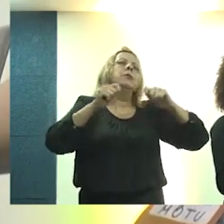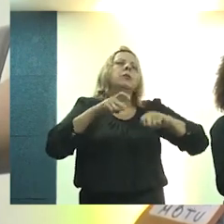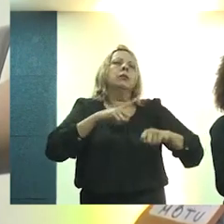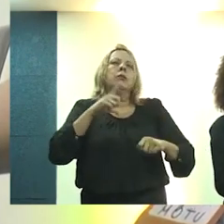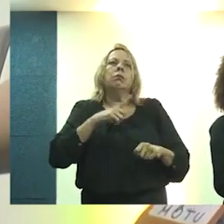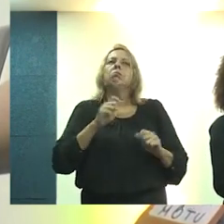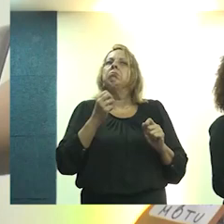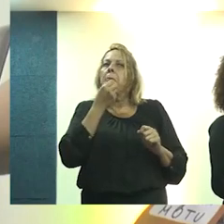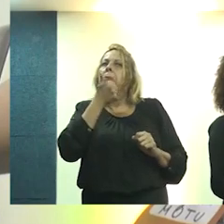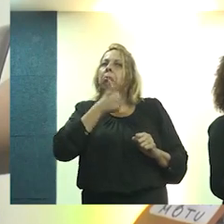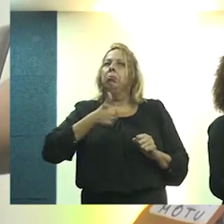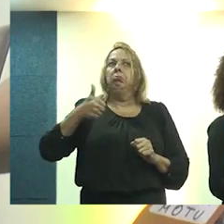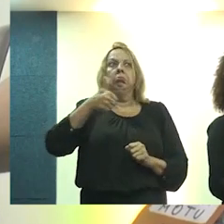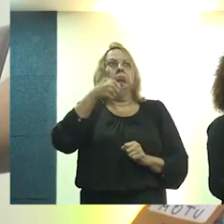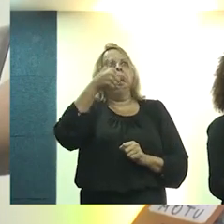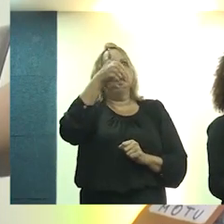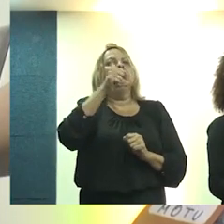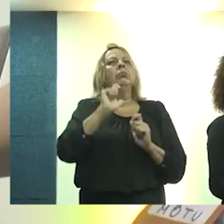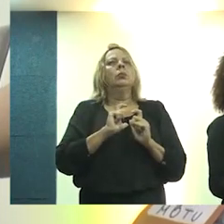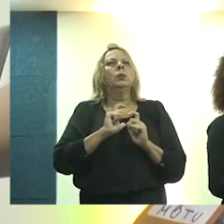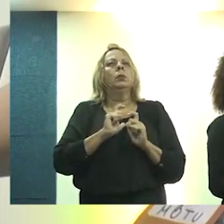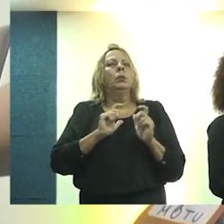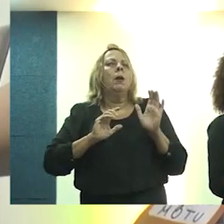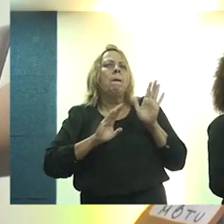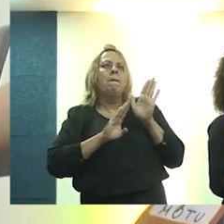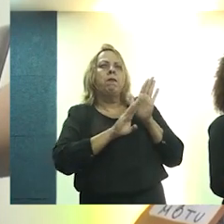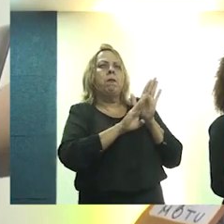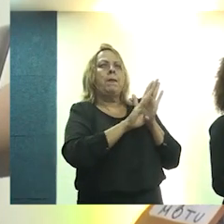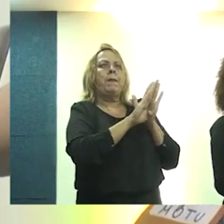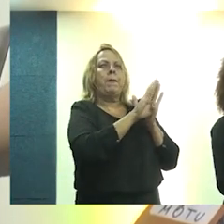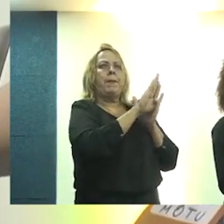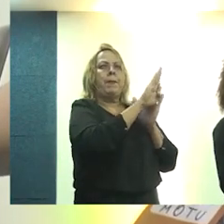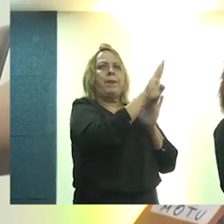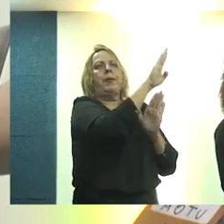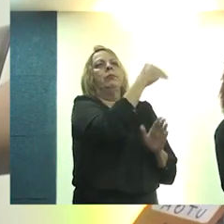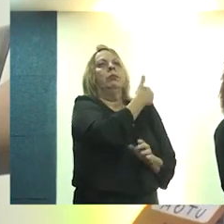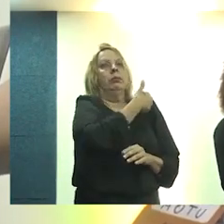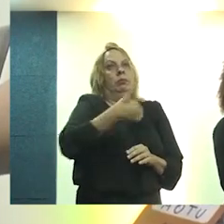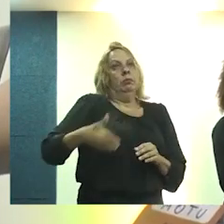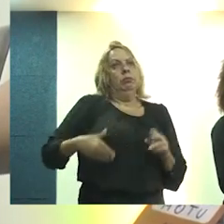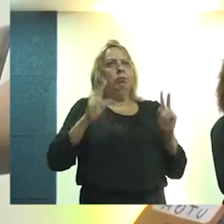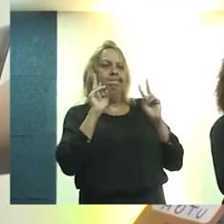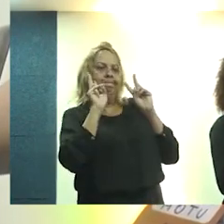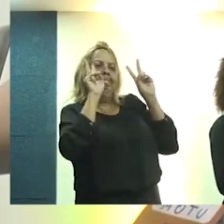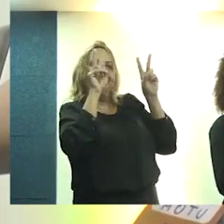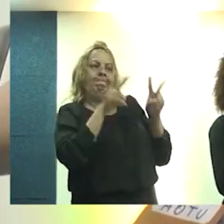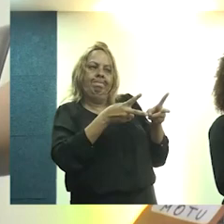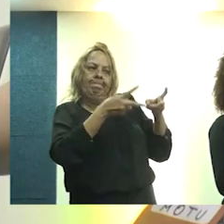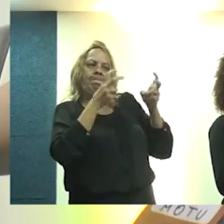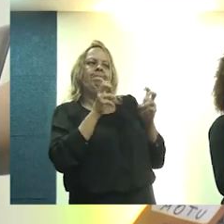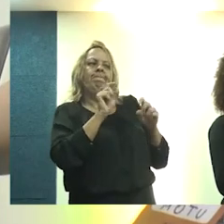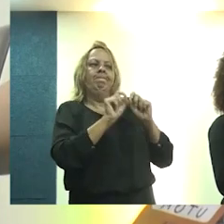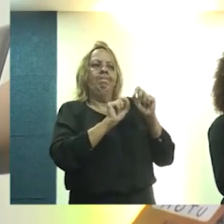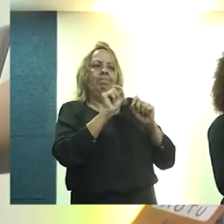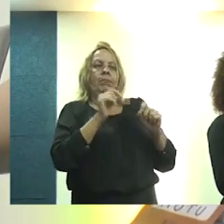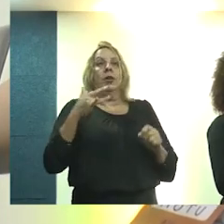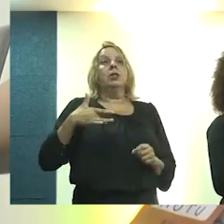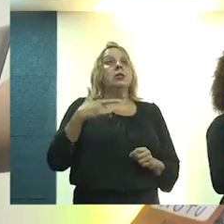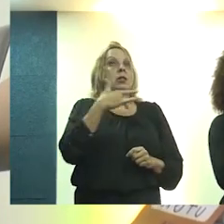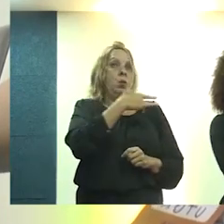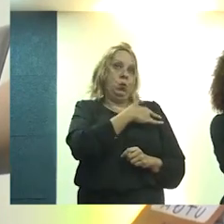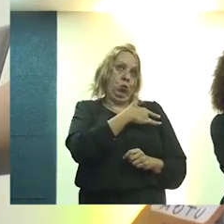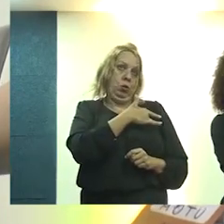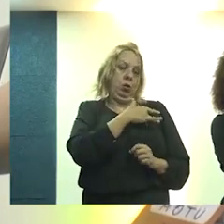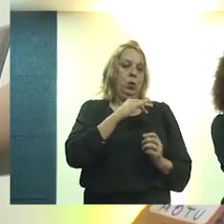muito bem-sucedida em larga escala e que o governo deveria olhar para isso, que é essa saúde